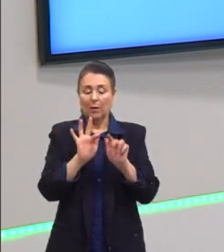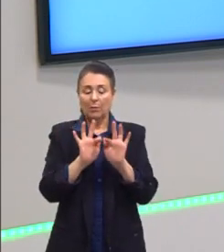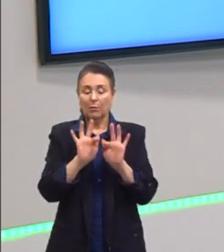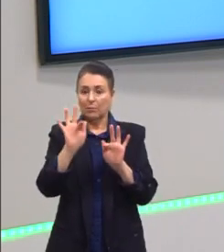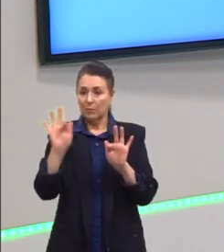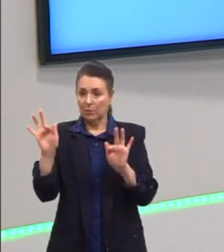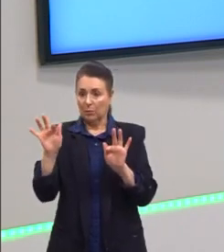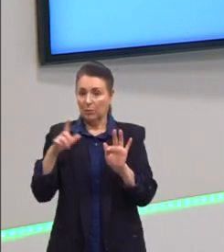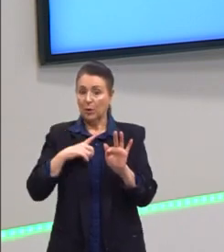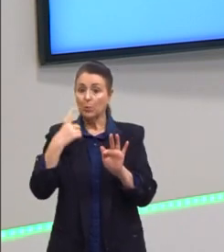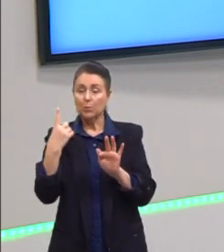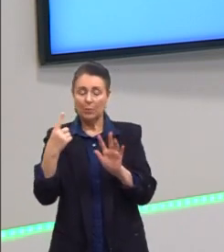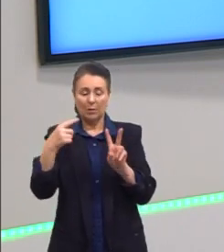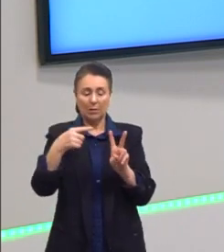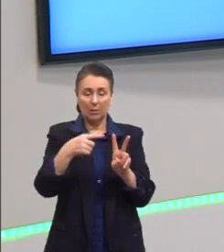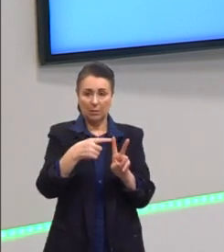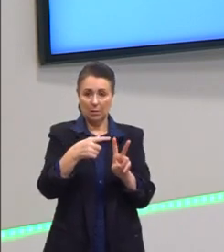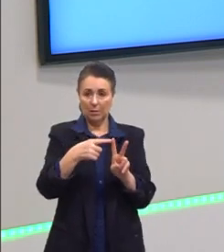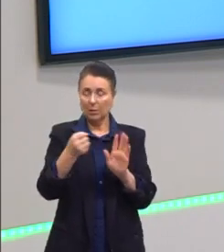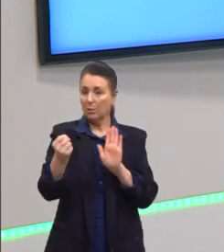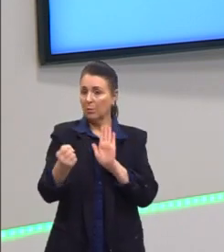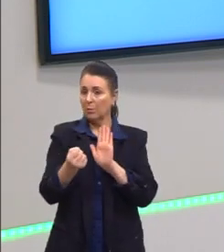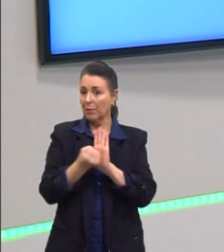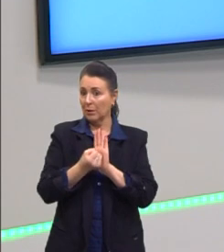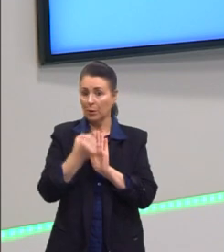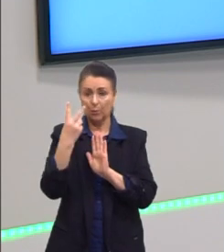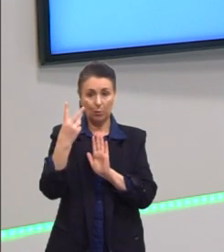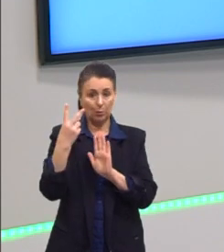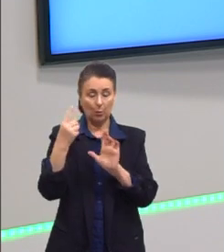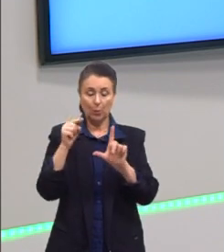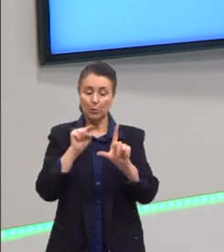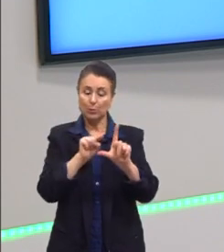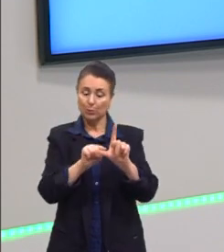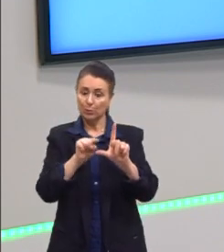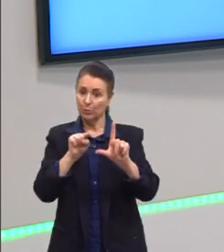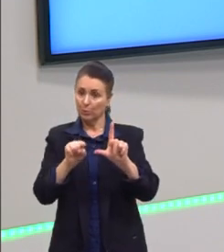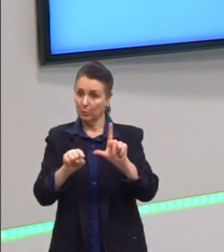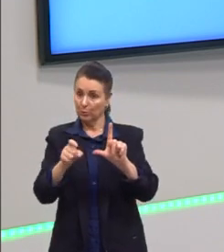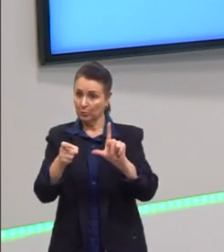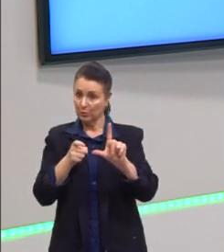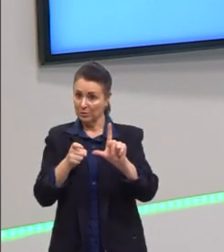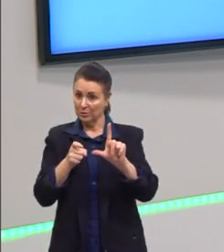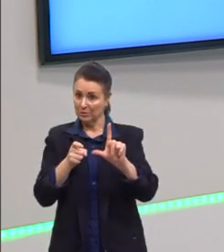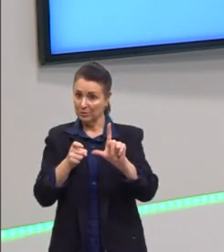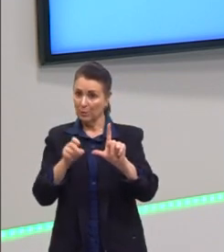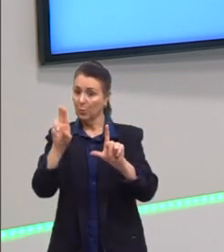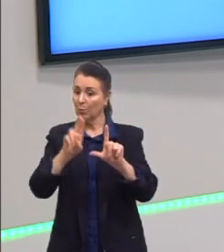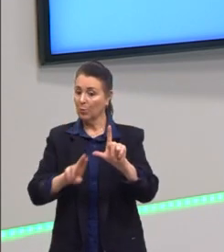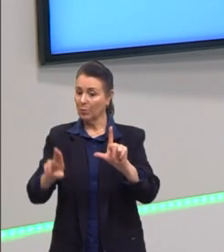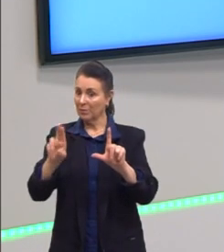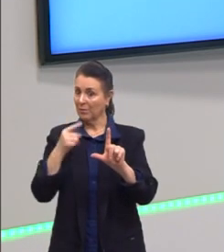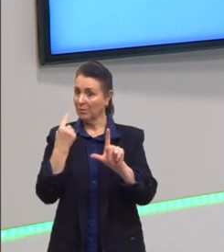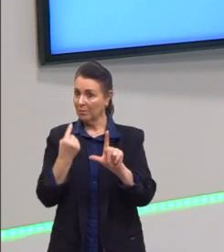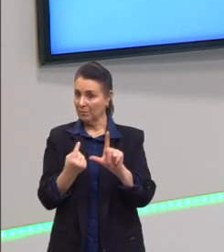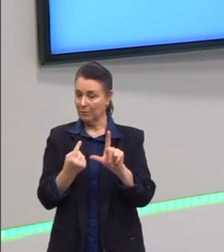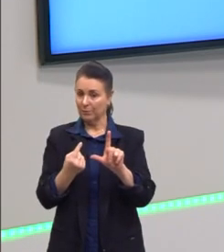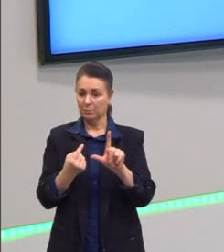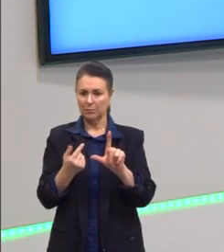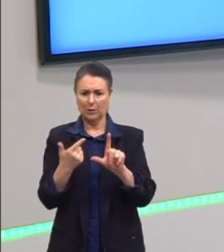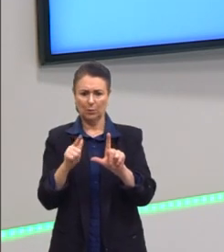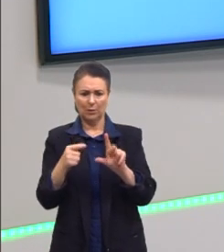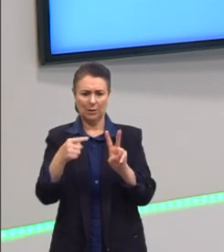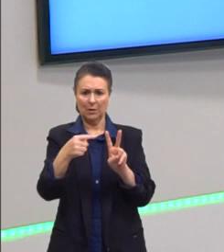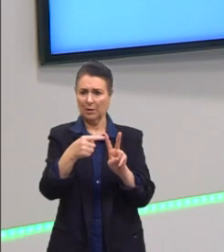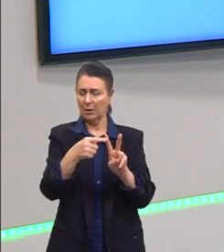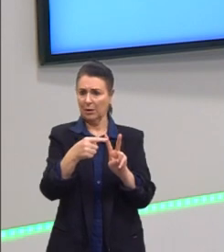única raiz, nós não marcaríamos dois pontos no eixo X, marcaríamos apenas um. Ou se ela não possui raízes, ela